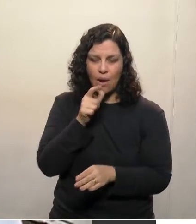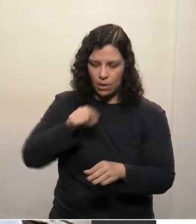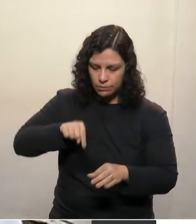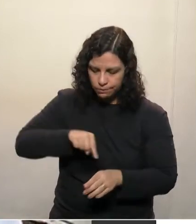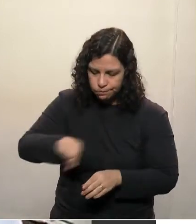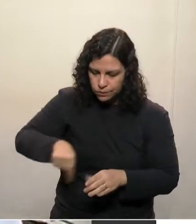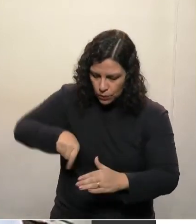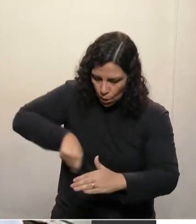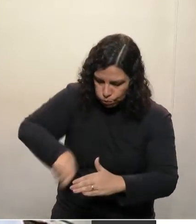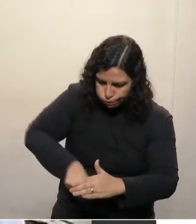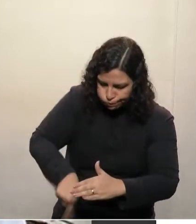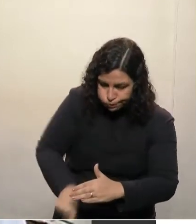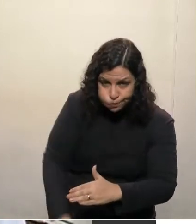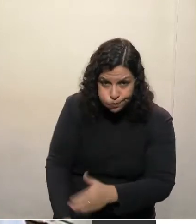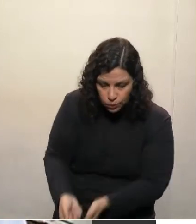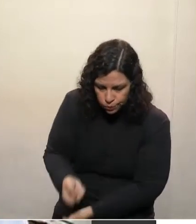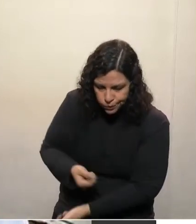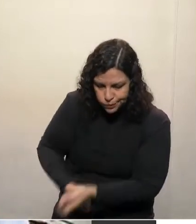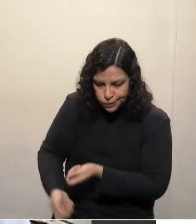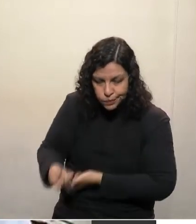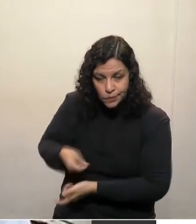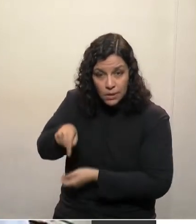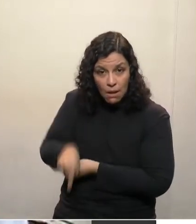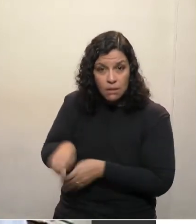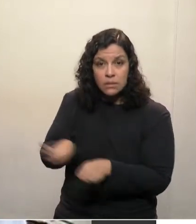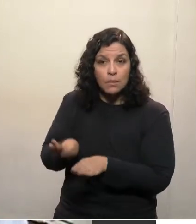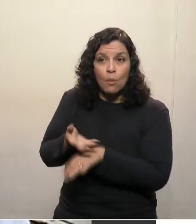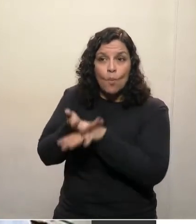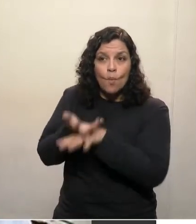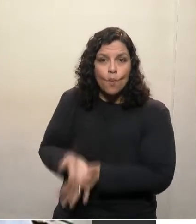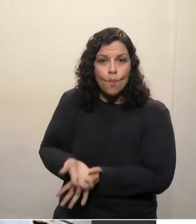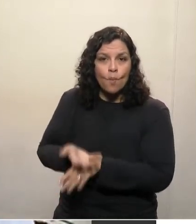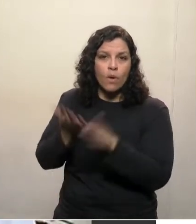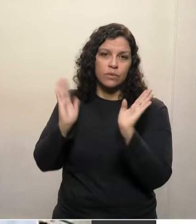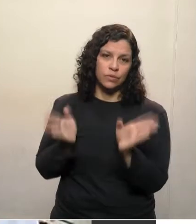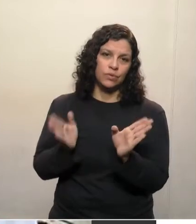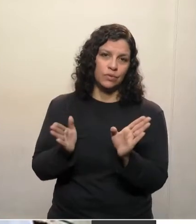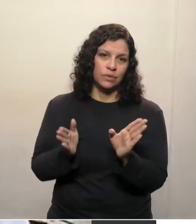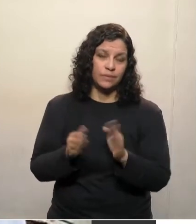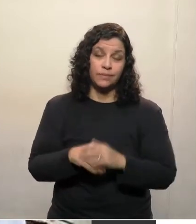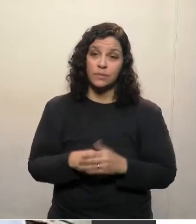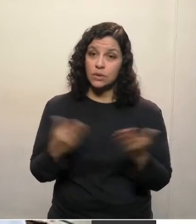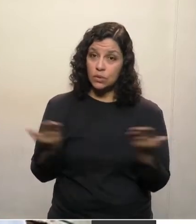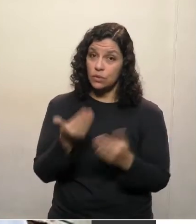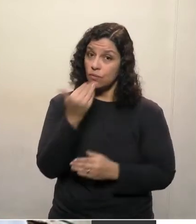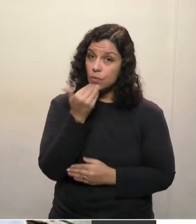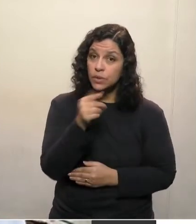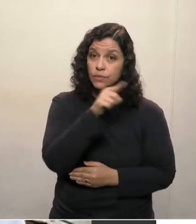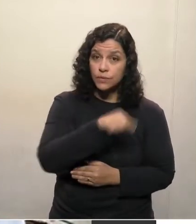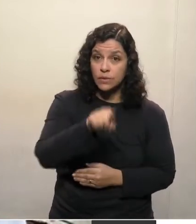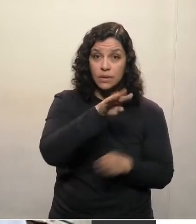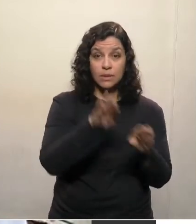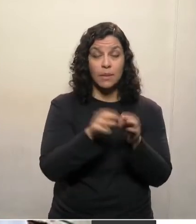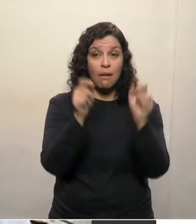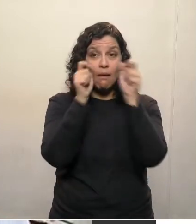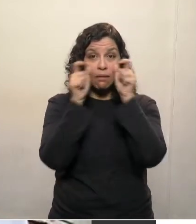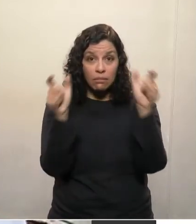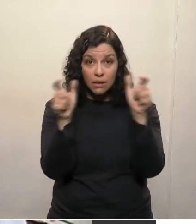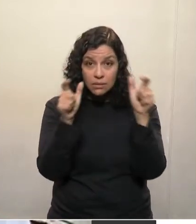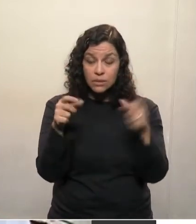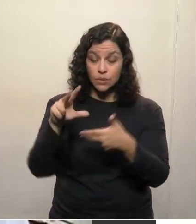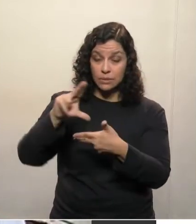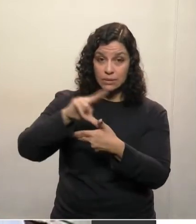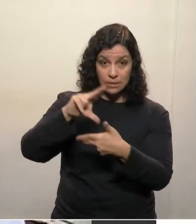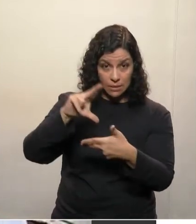estão realmente, uma grande maioria, com os poços secos. E eu gostaria, mais uma vez, de fazer o pedido para que a atenção da